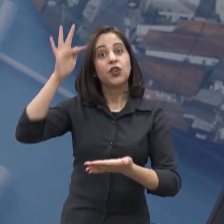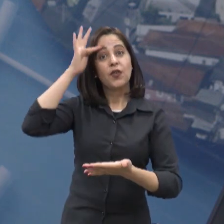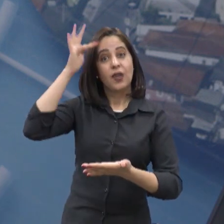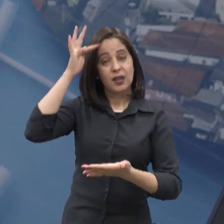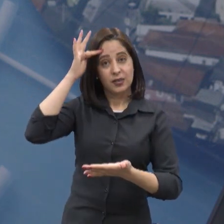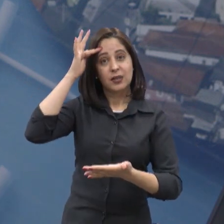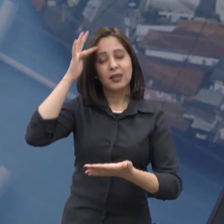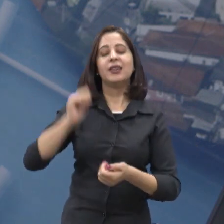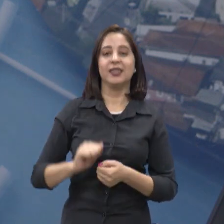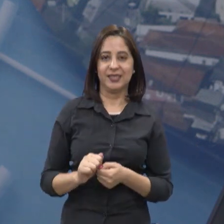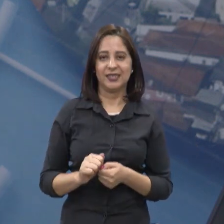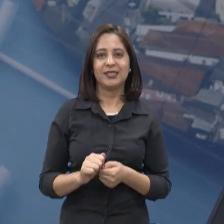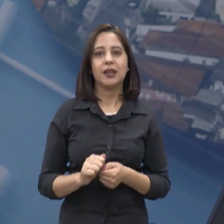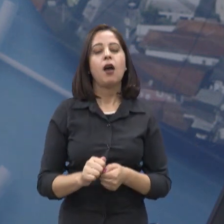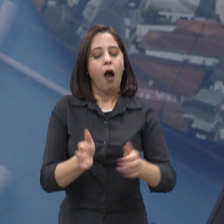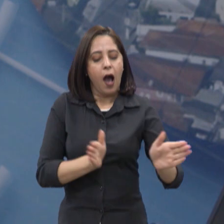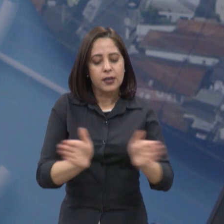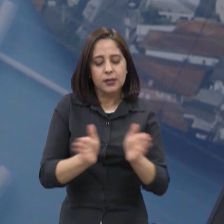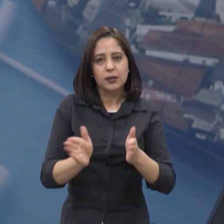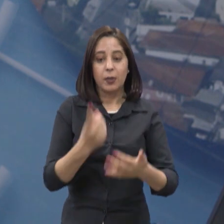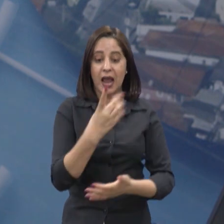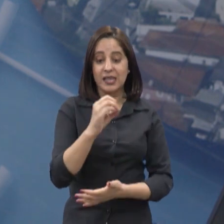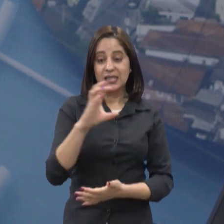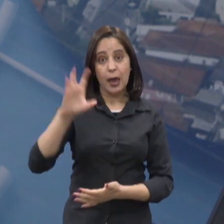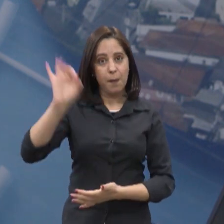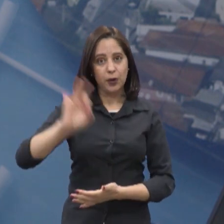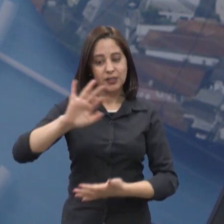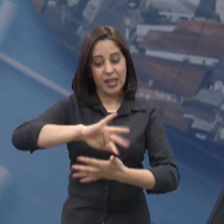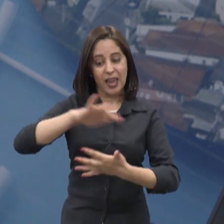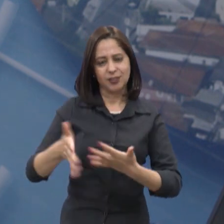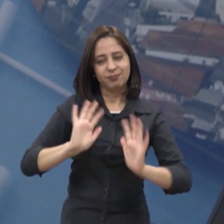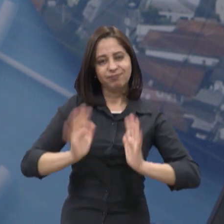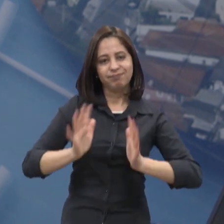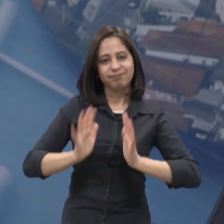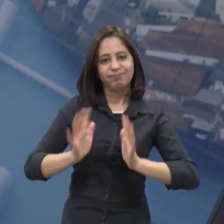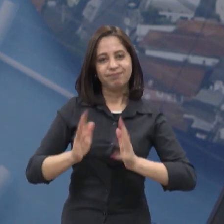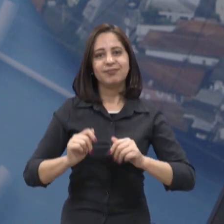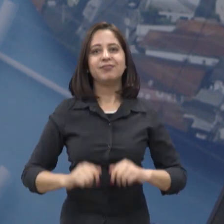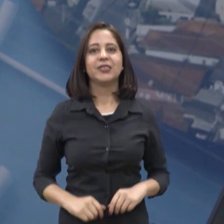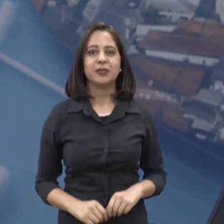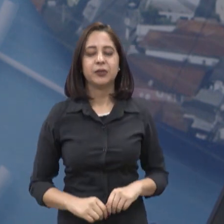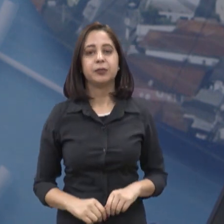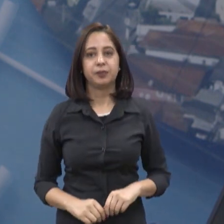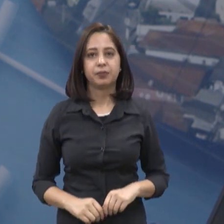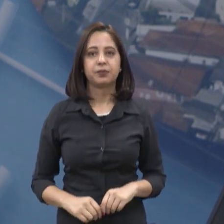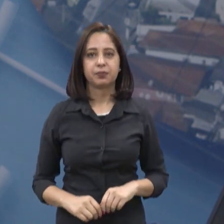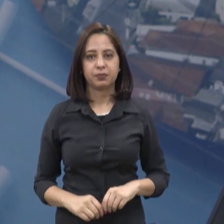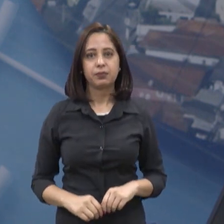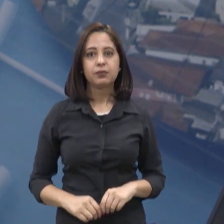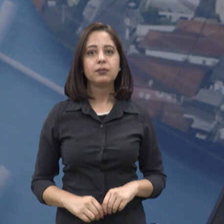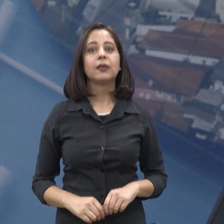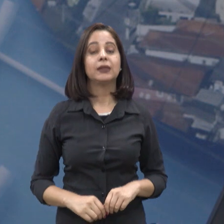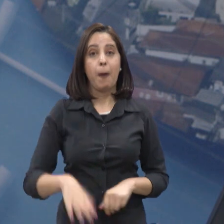José, prezando pela acessibilidade e com conteúdo 100% traduzido em Libras. Vamos lá, gente, então, olha só, a